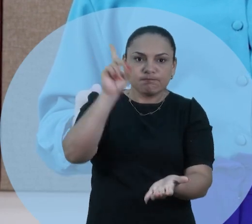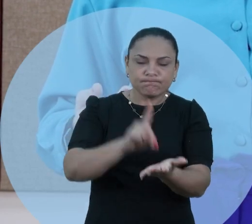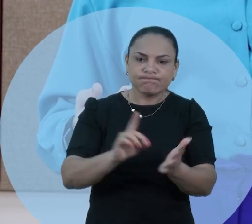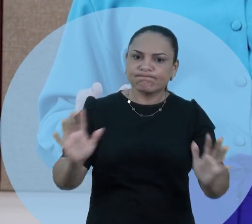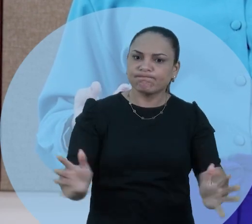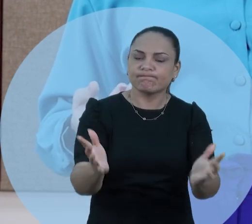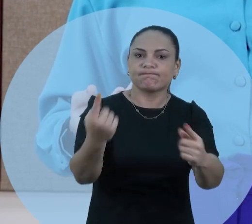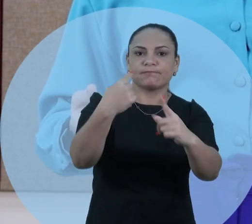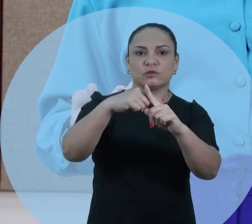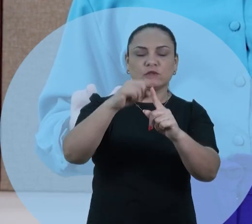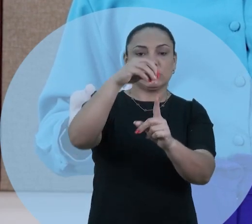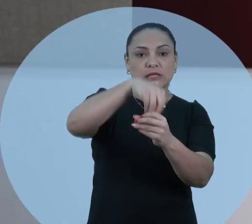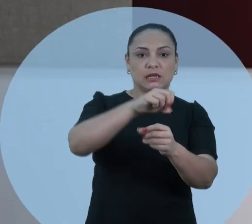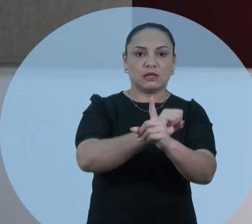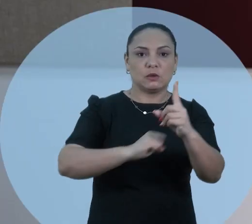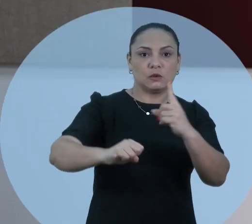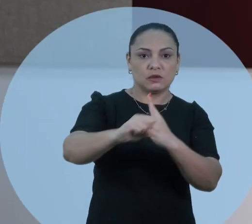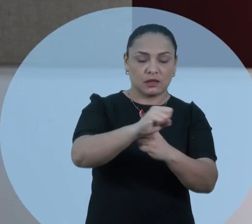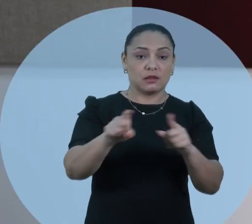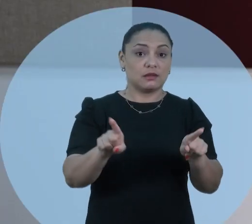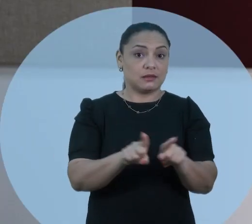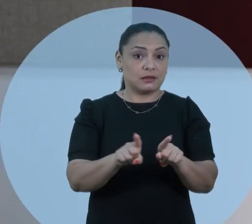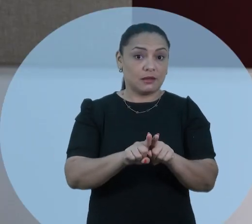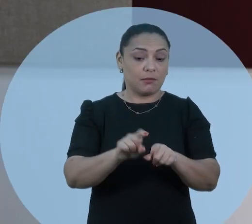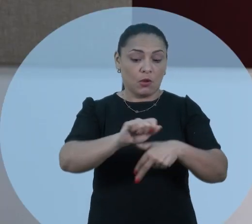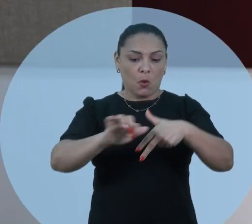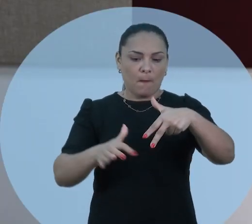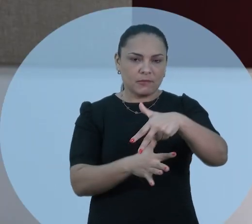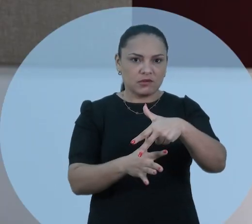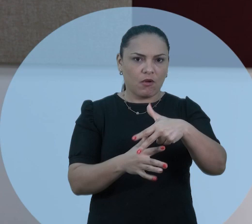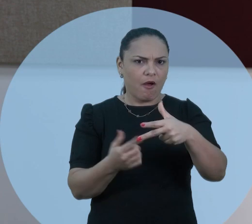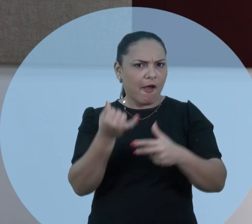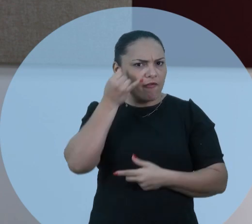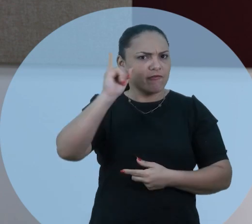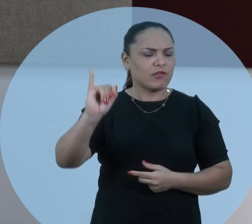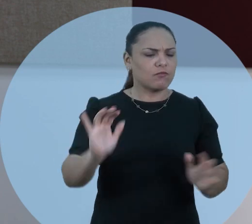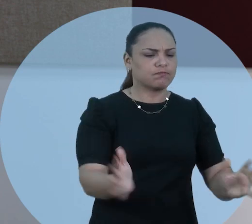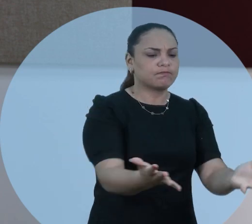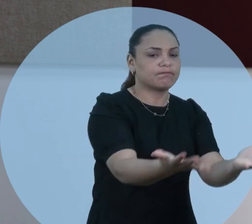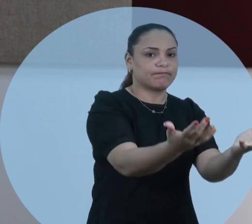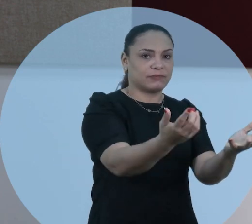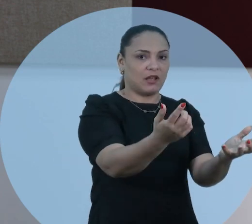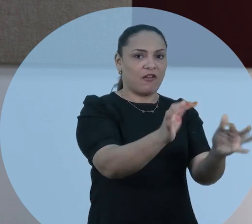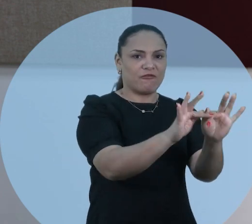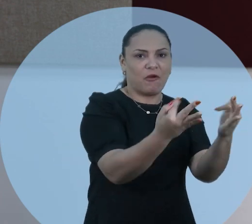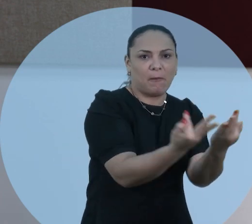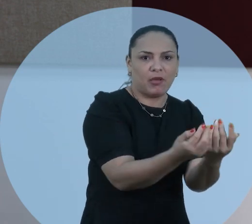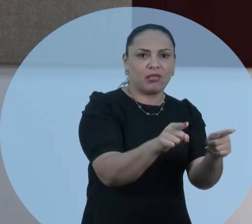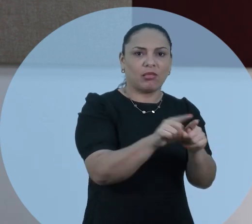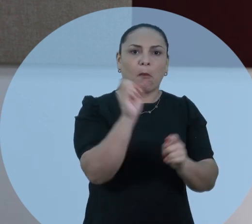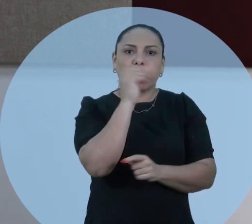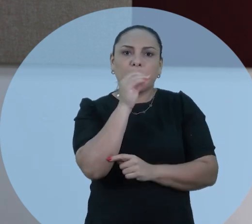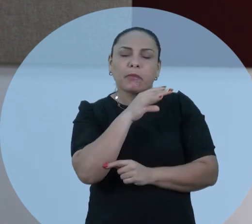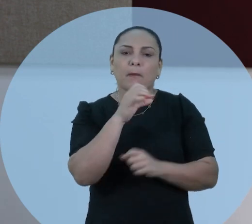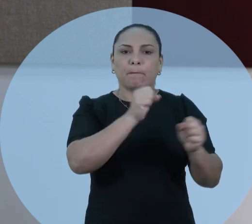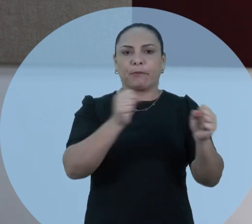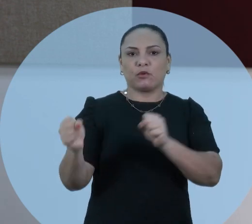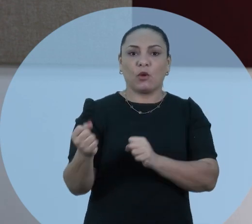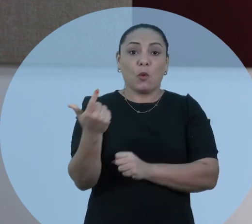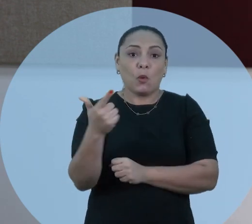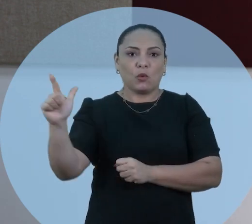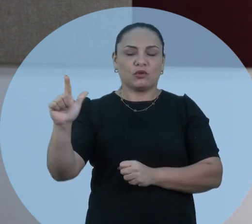relevante para a sociedade, além de combater corrupção, nepotismo, favorecimento, abuso de poder e outros.